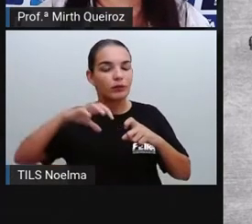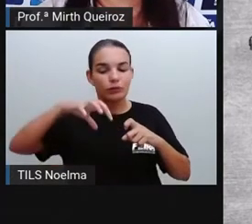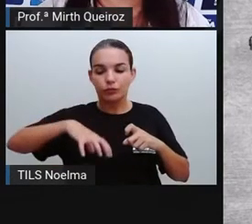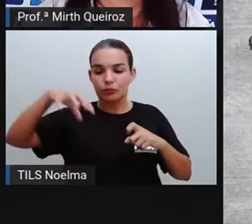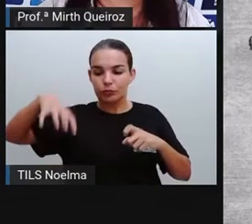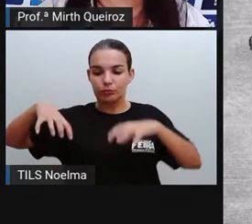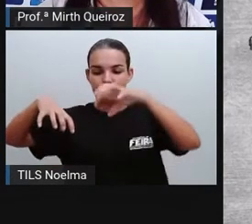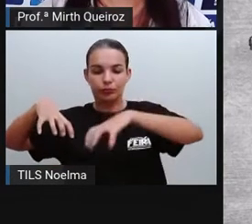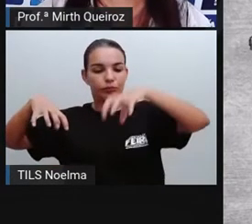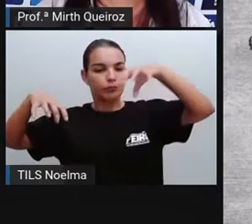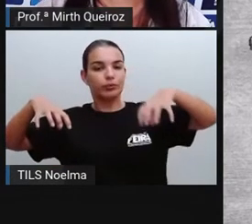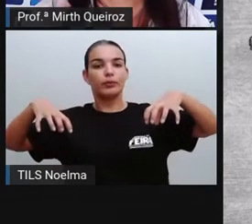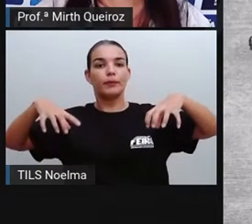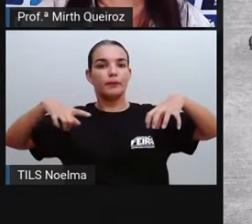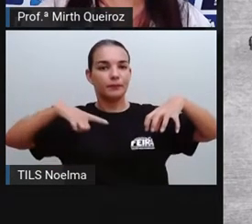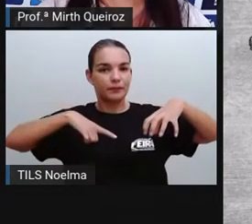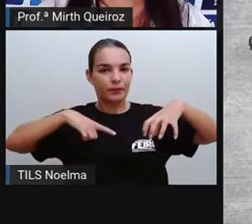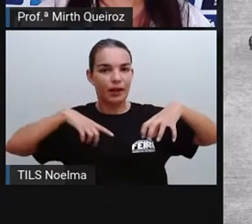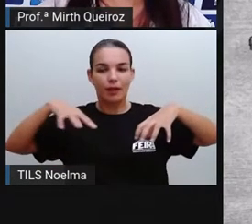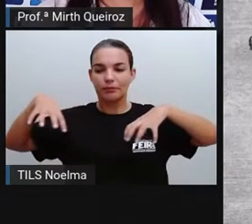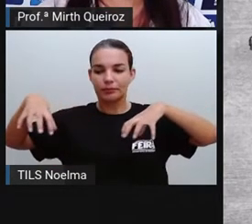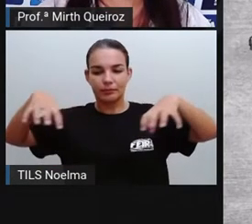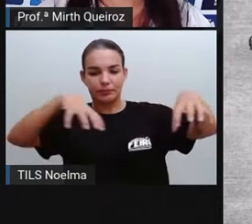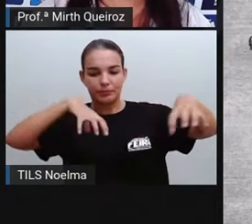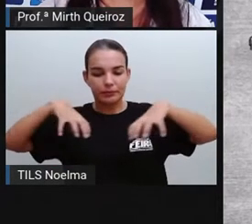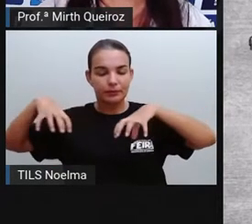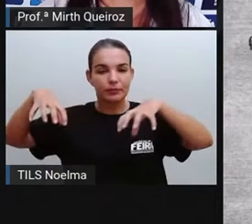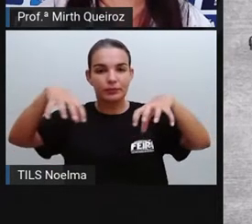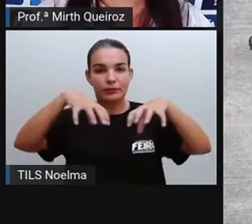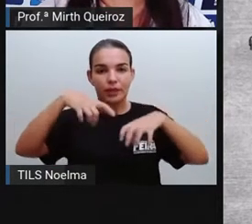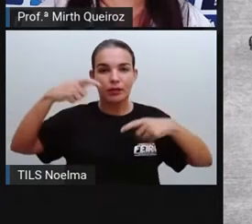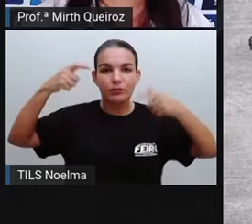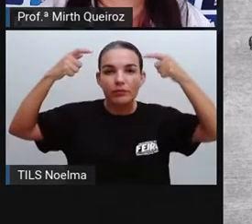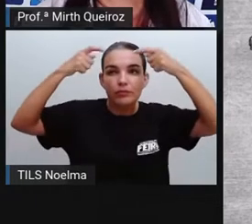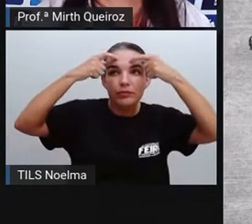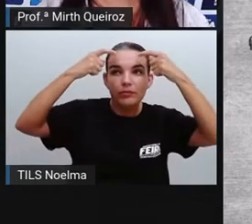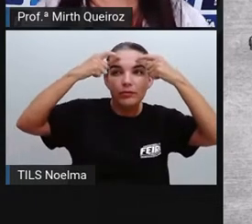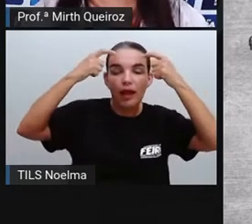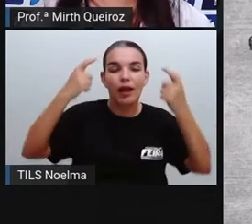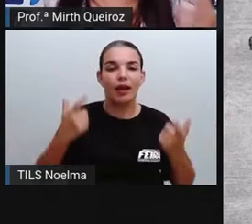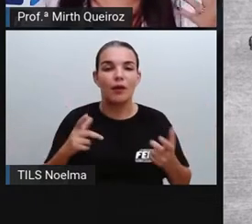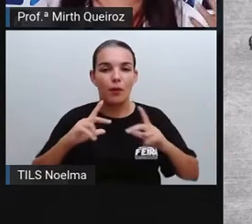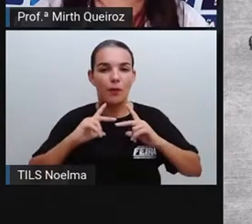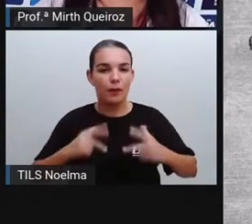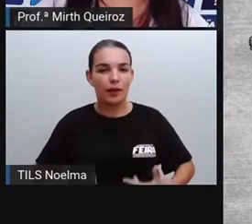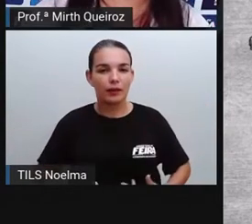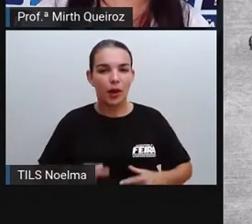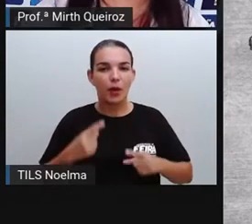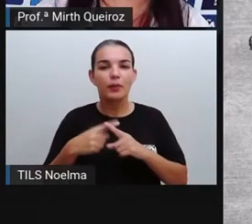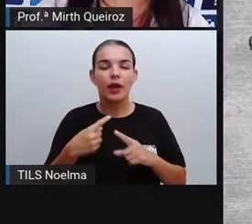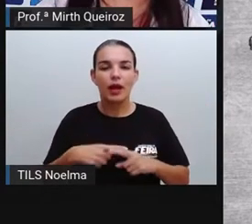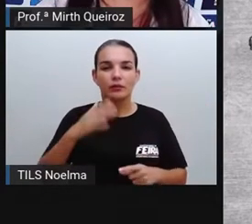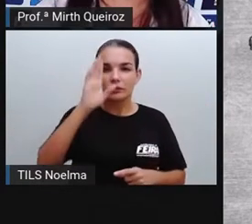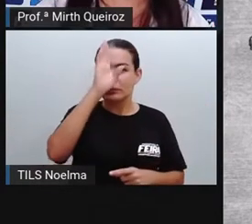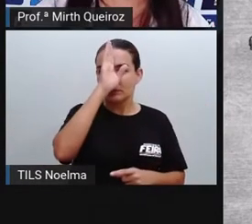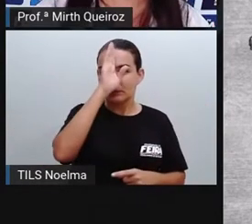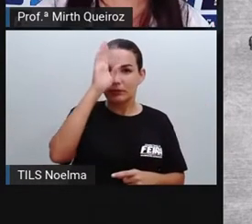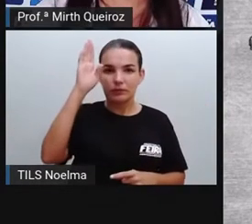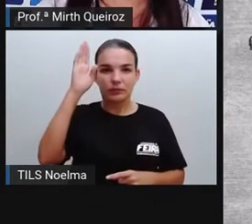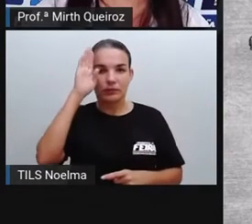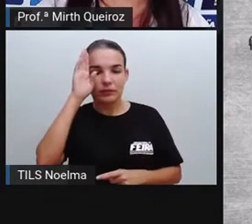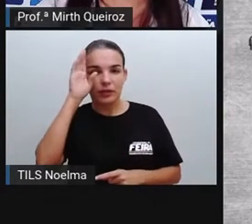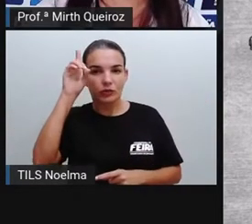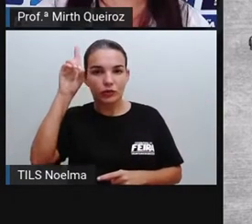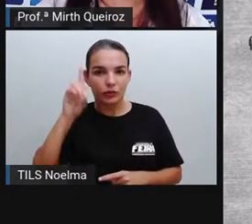Isso é muito importante. Ele atua em duas zonas distintas aí do cérebro humano. O nosso lado direito do cérebro, ele é